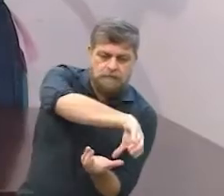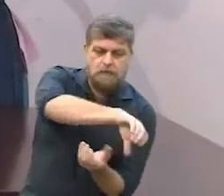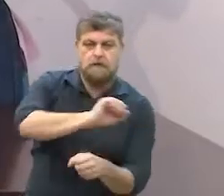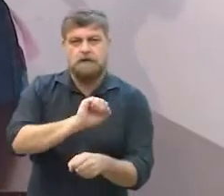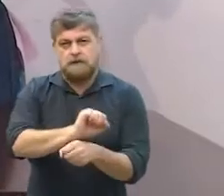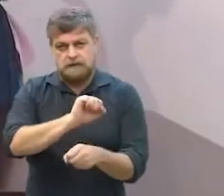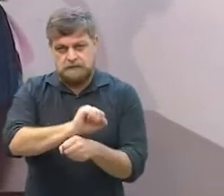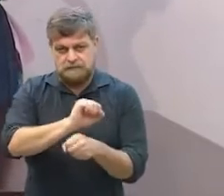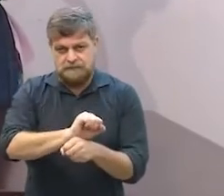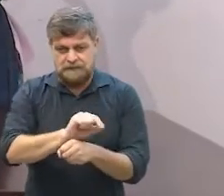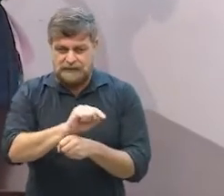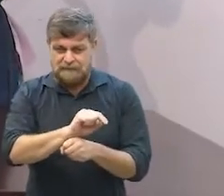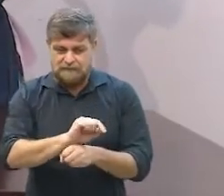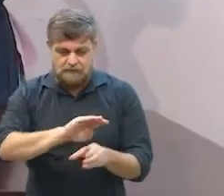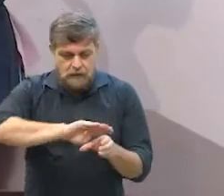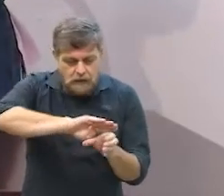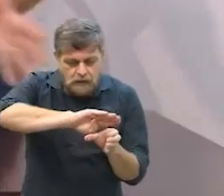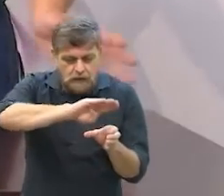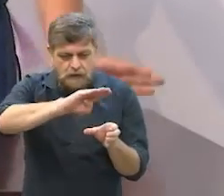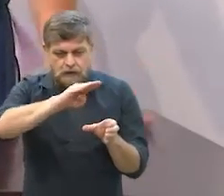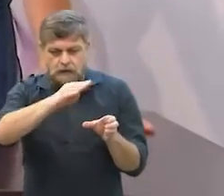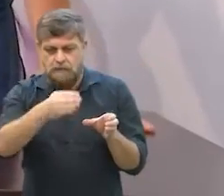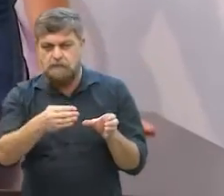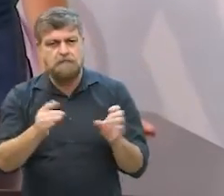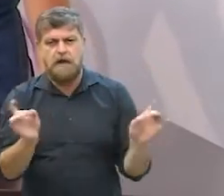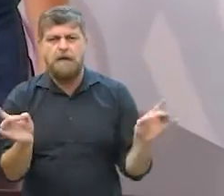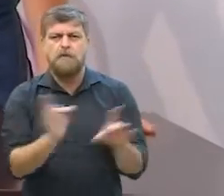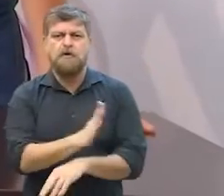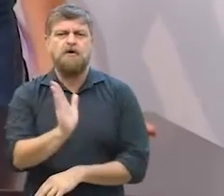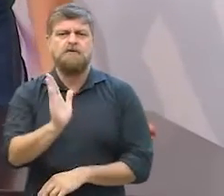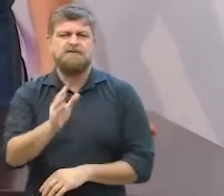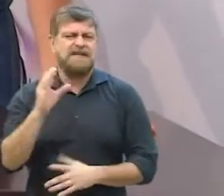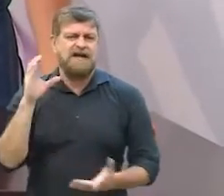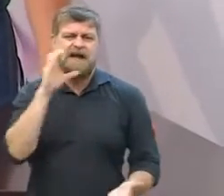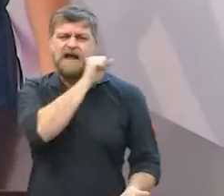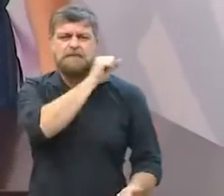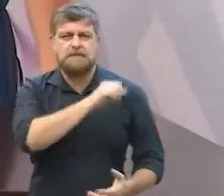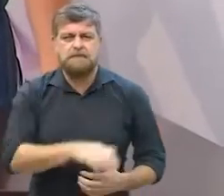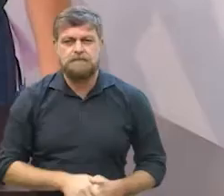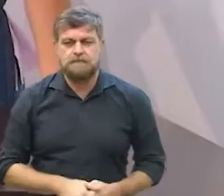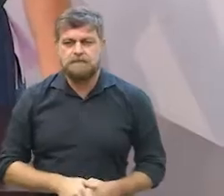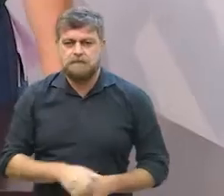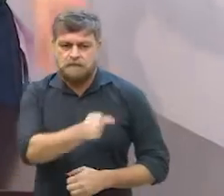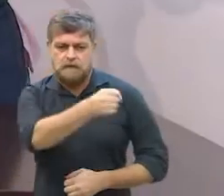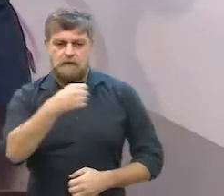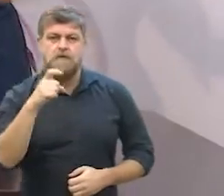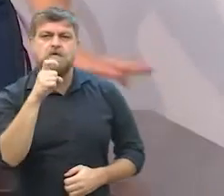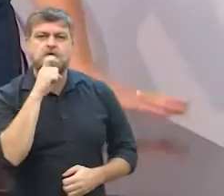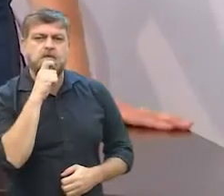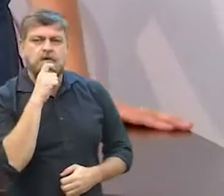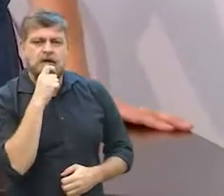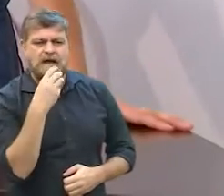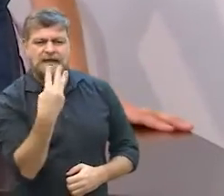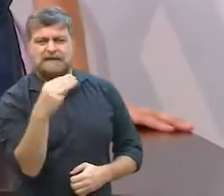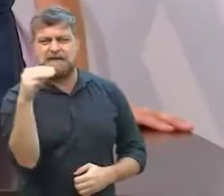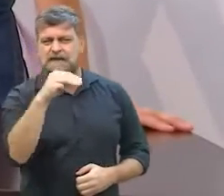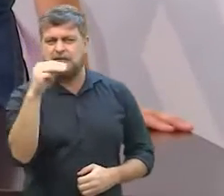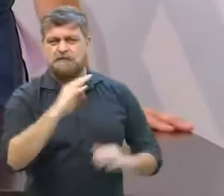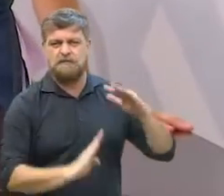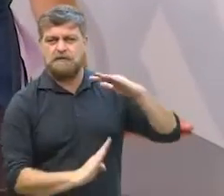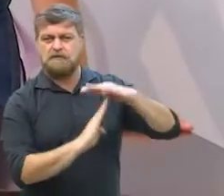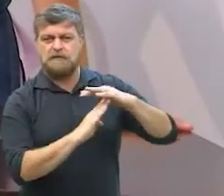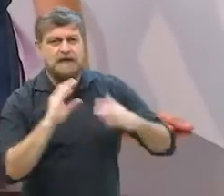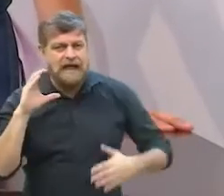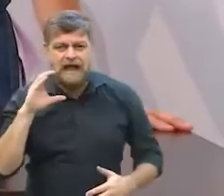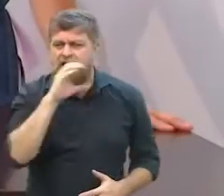para criar essa bordinha e está pronto é muito rápido quanto tempo na geladeira? 2 a 3 minutos no máximo é